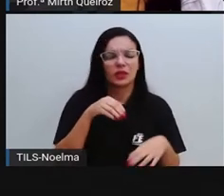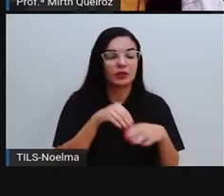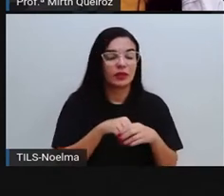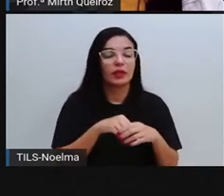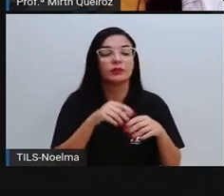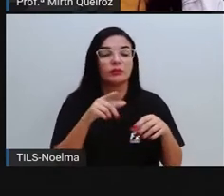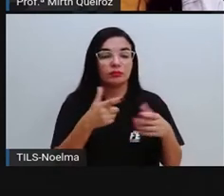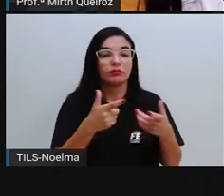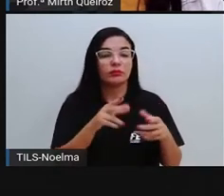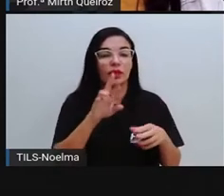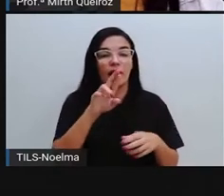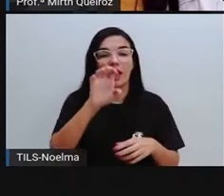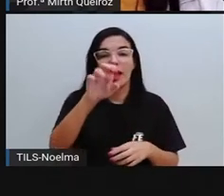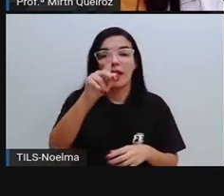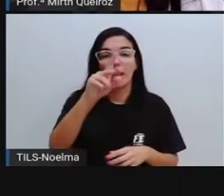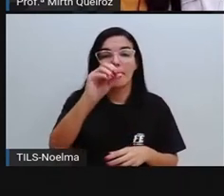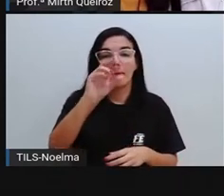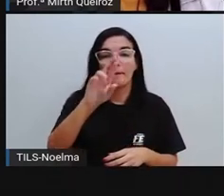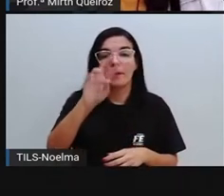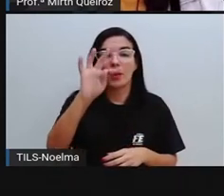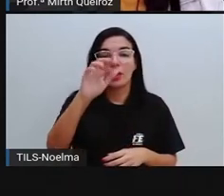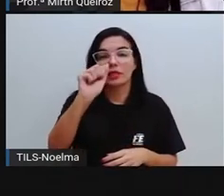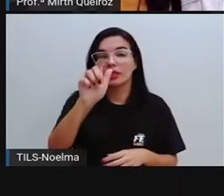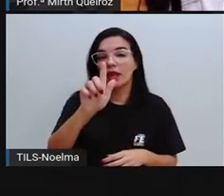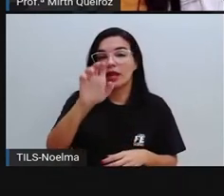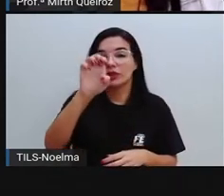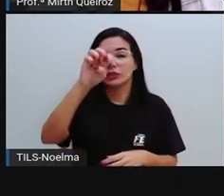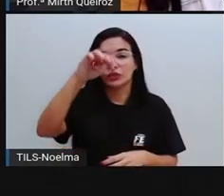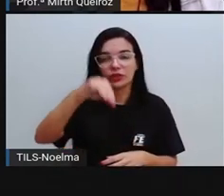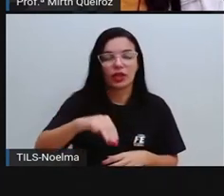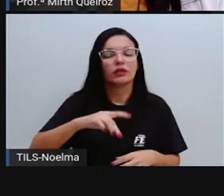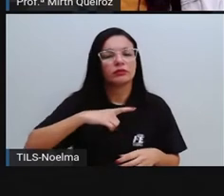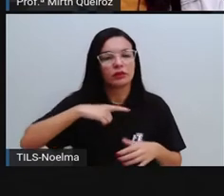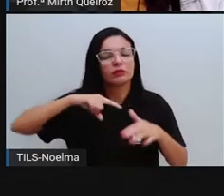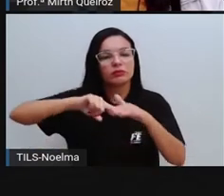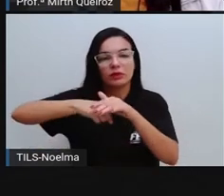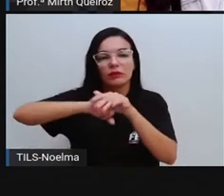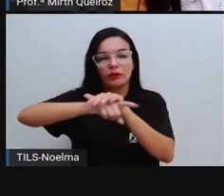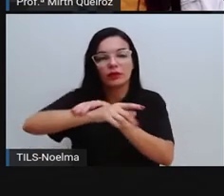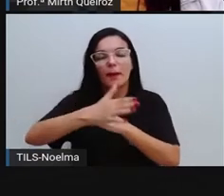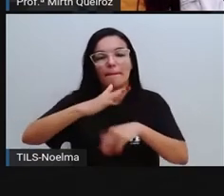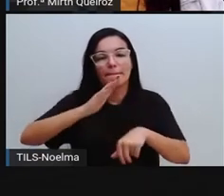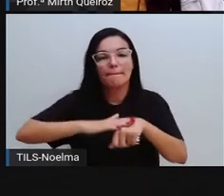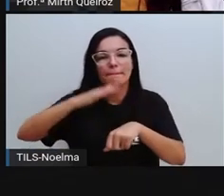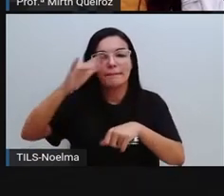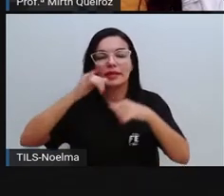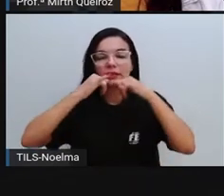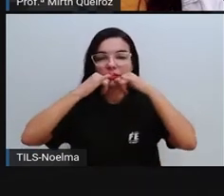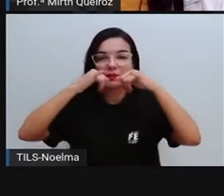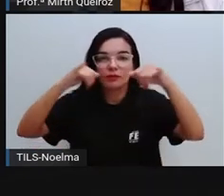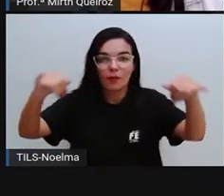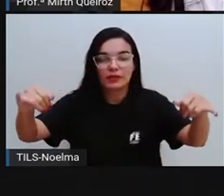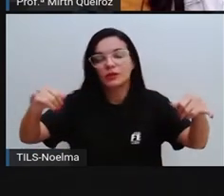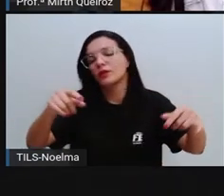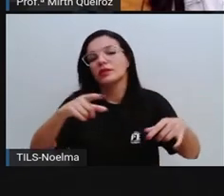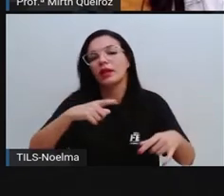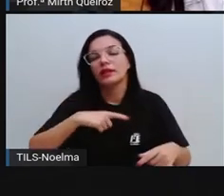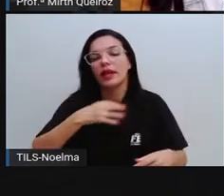reportagem, né? Vai ter uma pesquisa aí mais profunda. E a gente vai ver a presença aí da opinião do